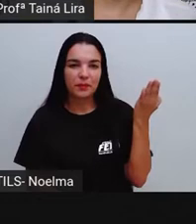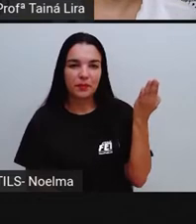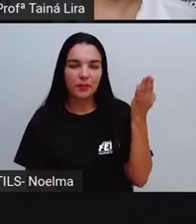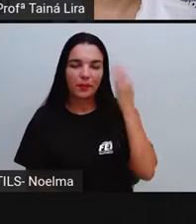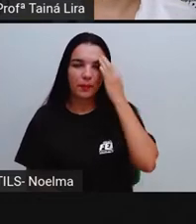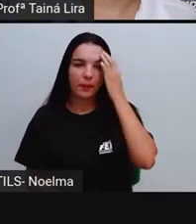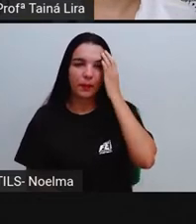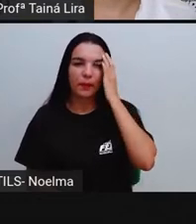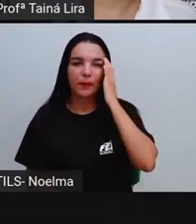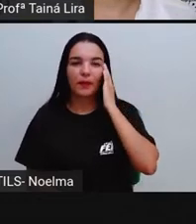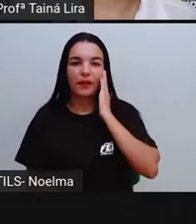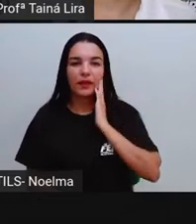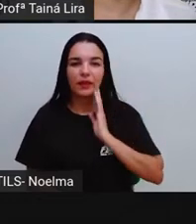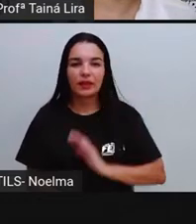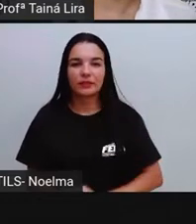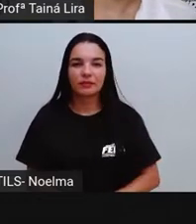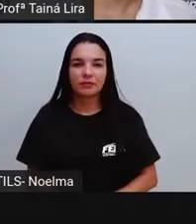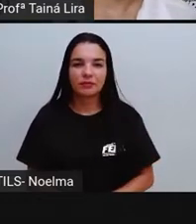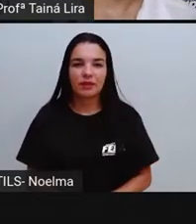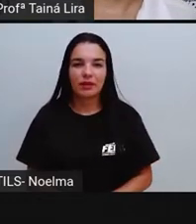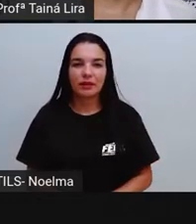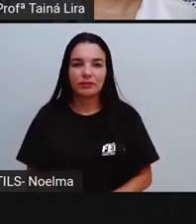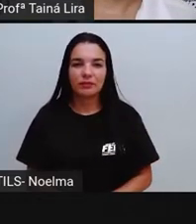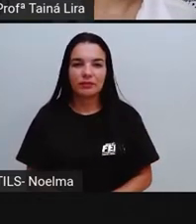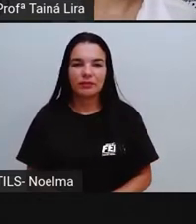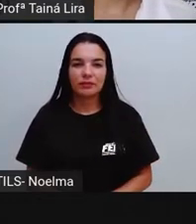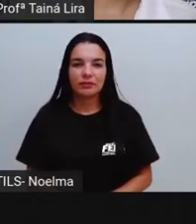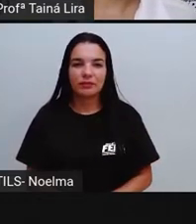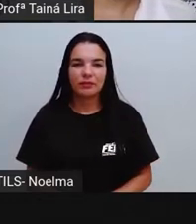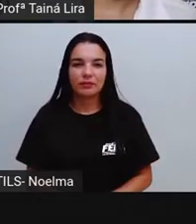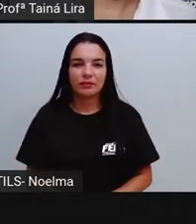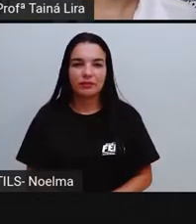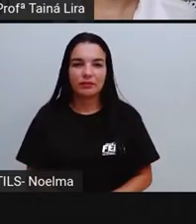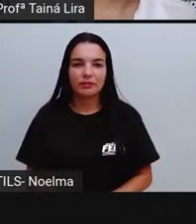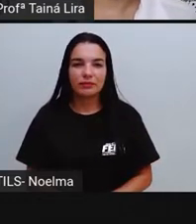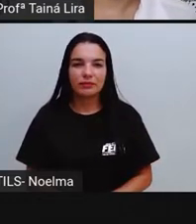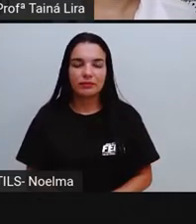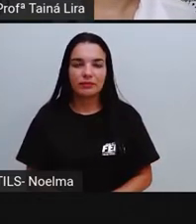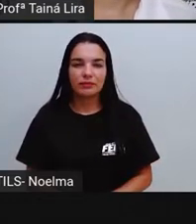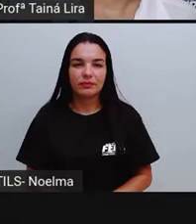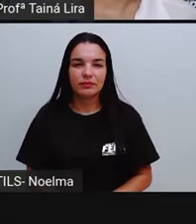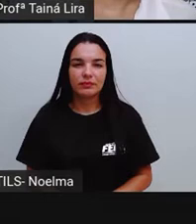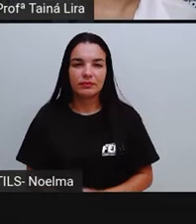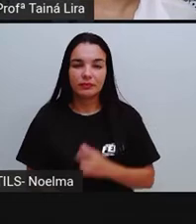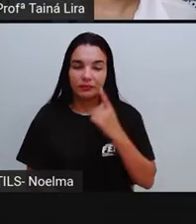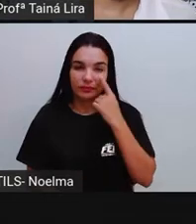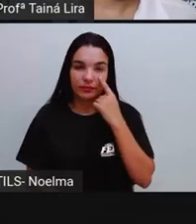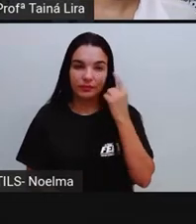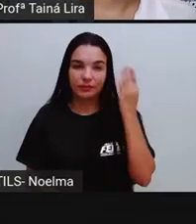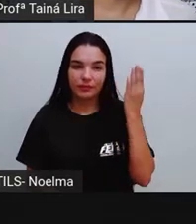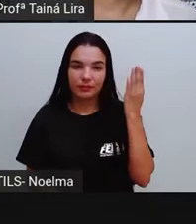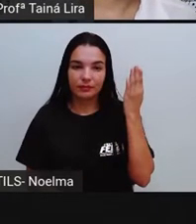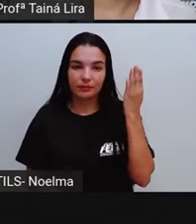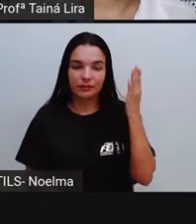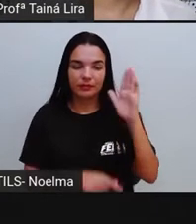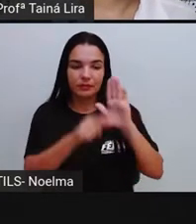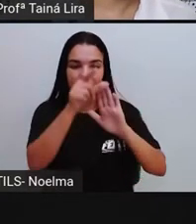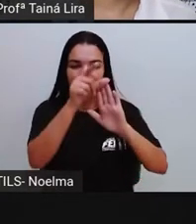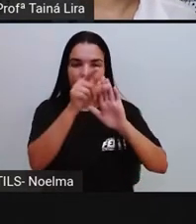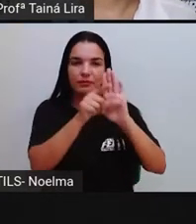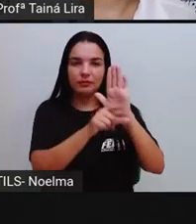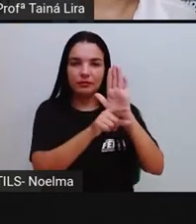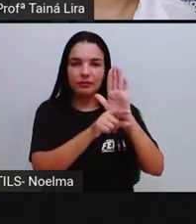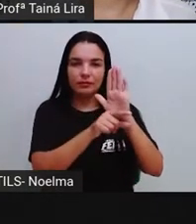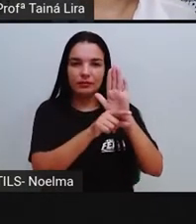essas palavras, Que a gente viu, É, Aí no texto, Então, Chuva, Deixa para